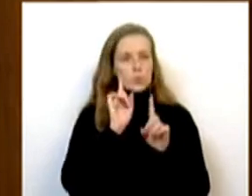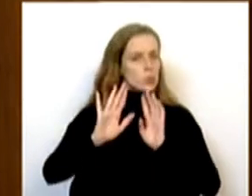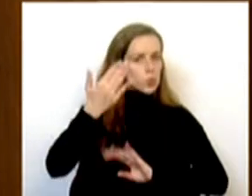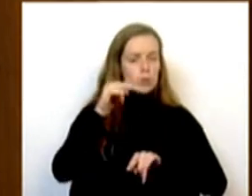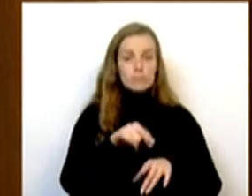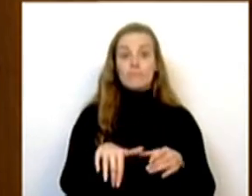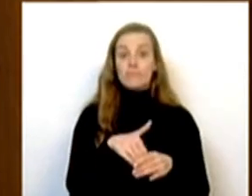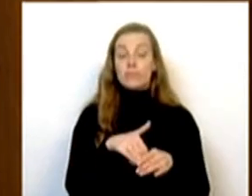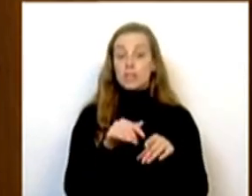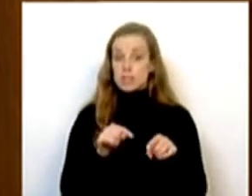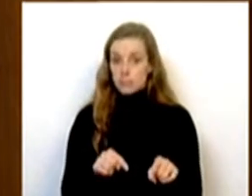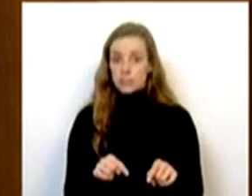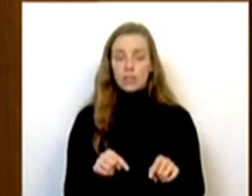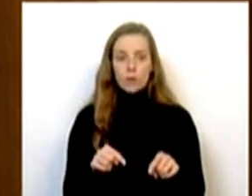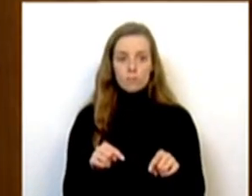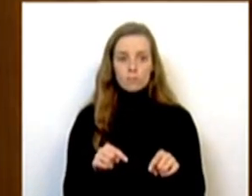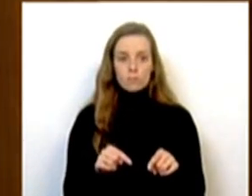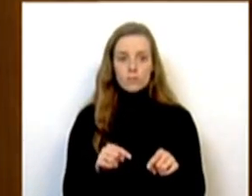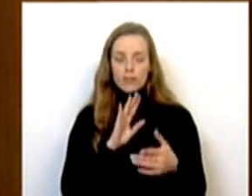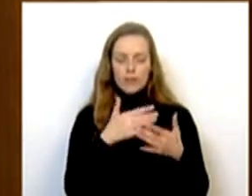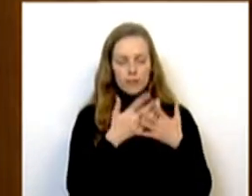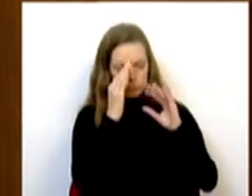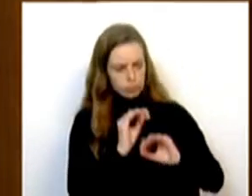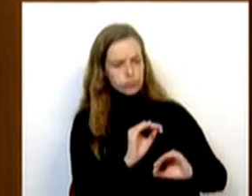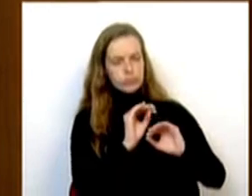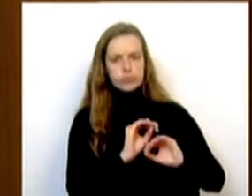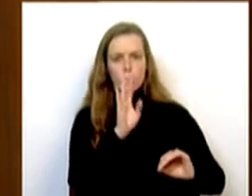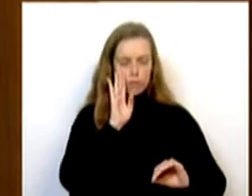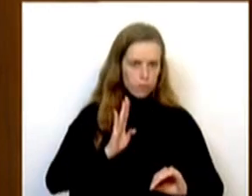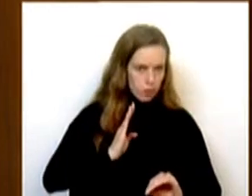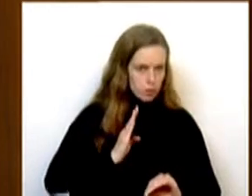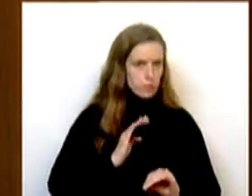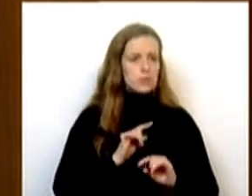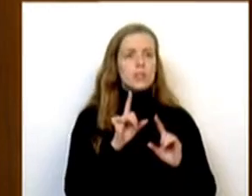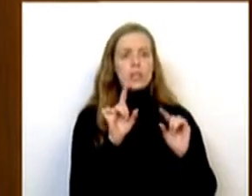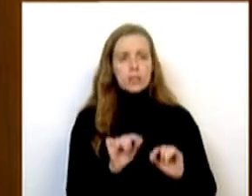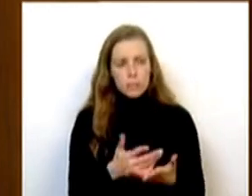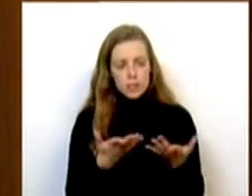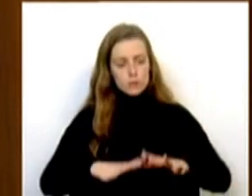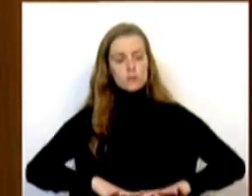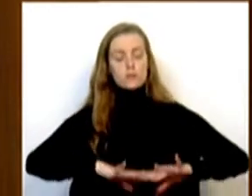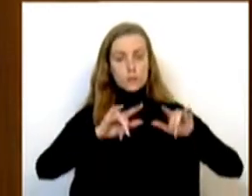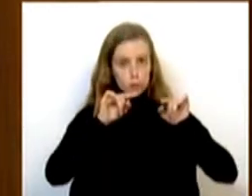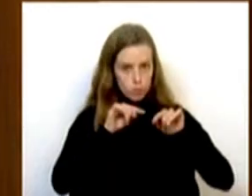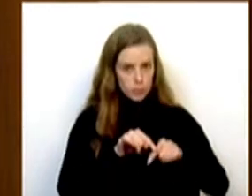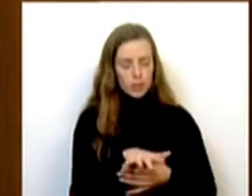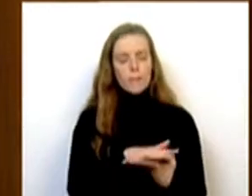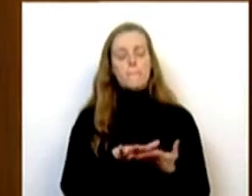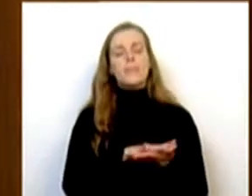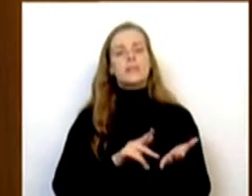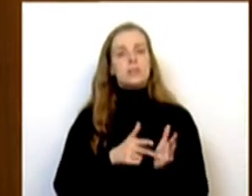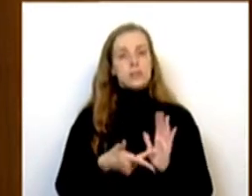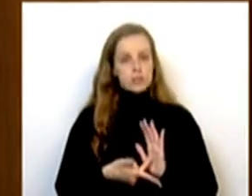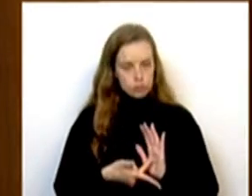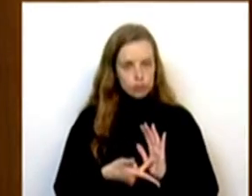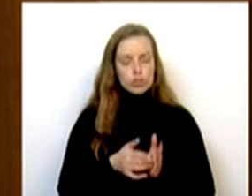participação para a capacitação das Forças Armadas portuguesas, para o desenvolvimento da nossa base tecnológica e